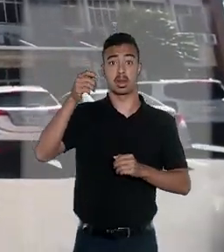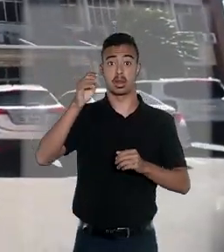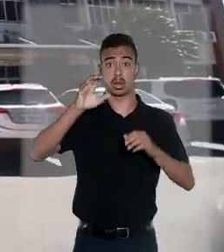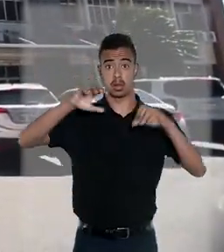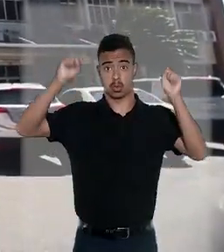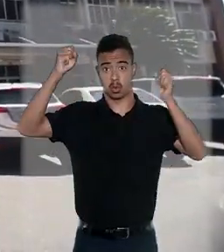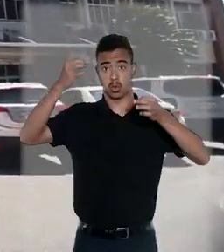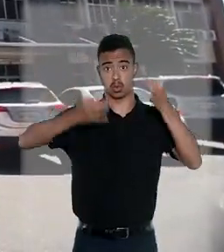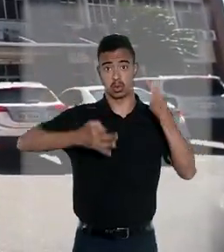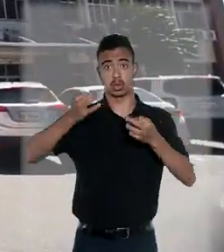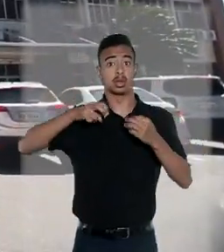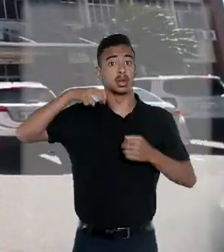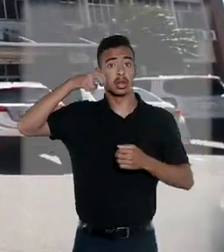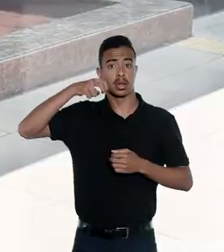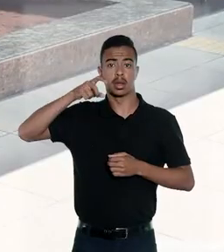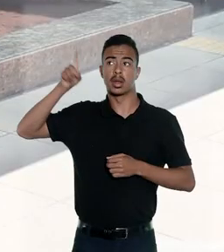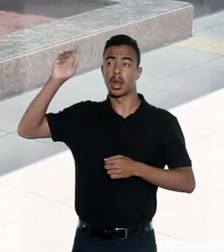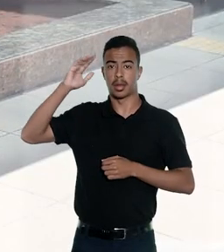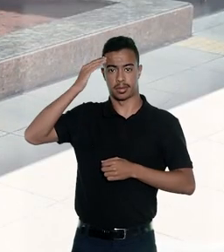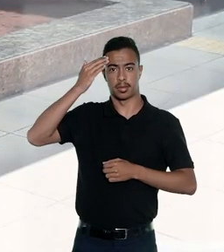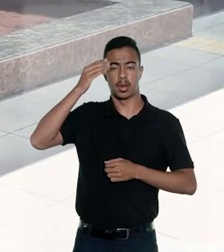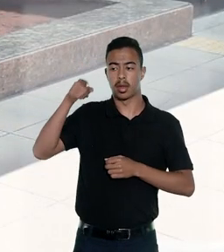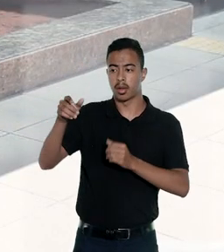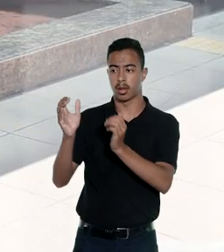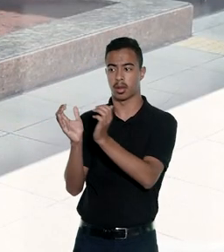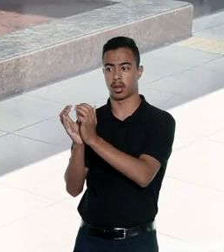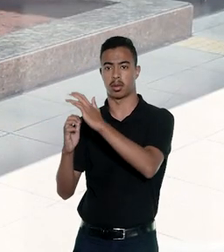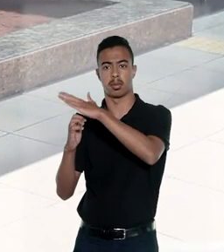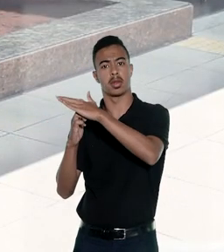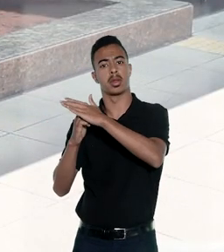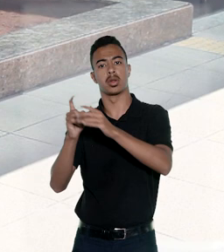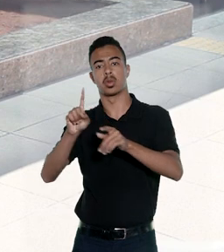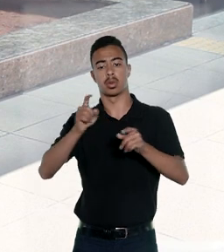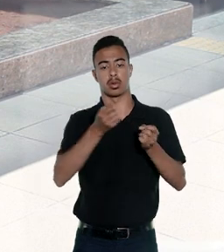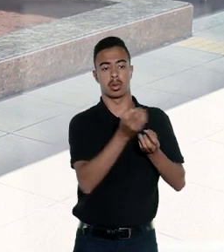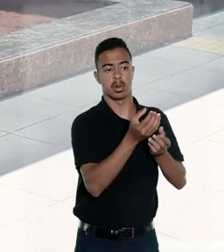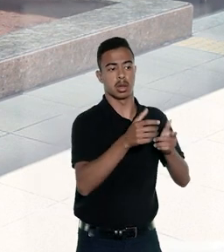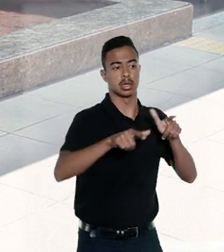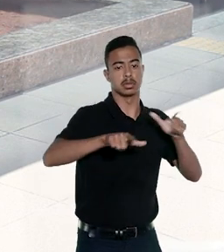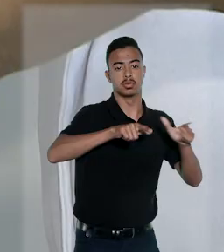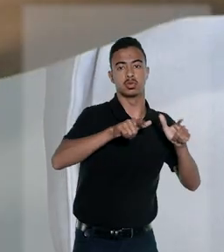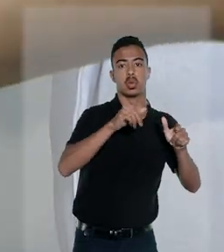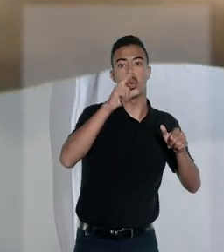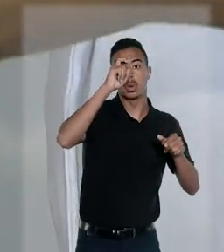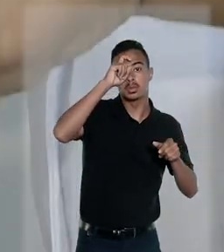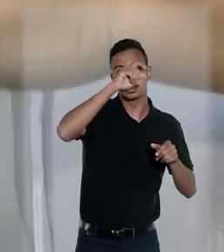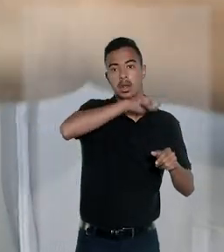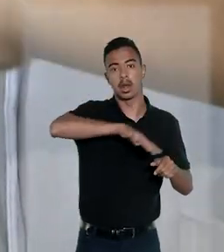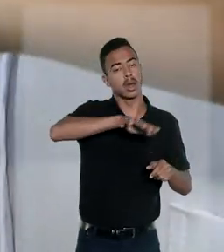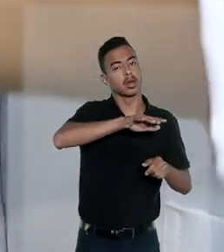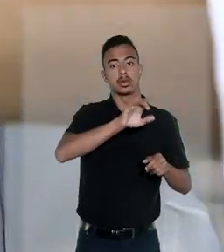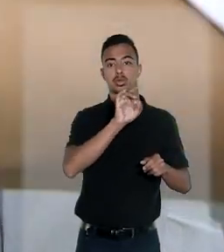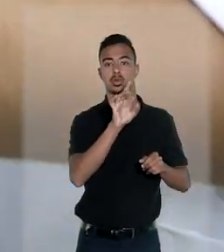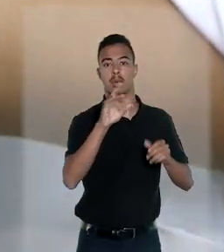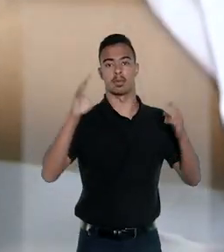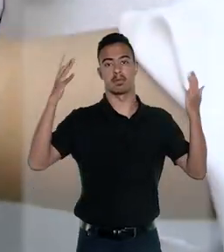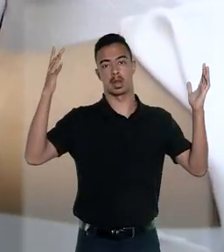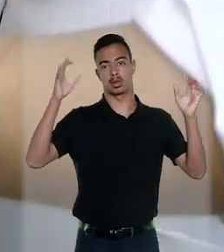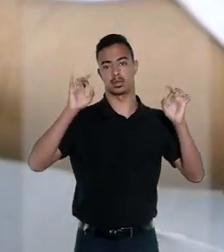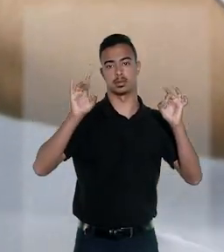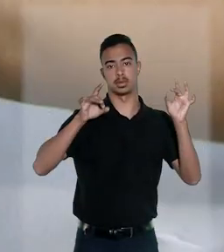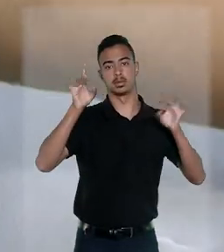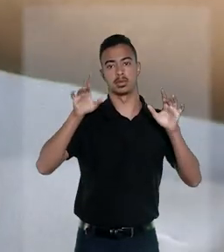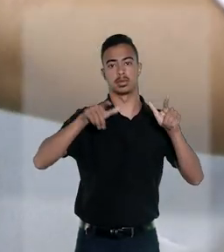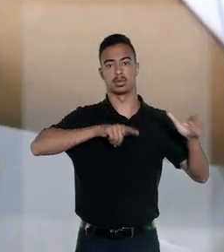Tribunal de Justiça do Rio Grande do Norte entendeu que a clínica não prestava serviço hospitalar, apenas fornecia mão de obra